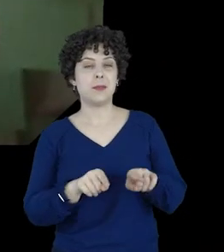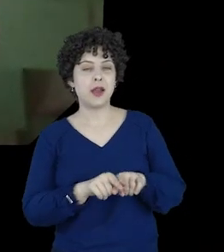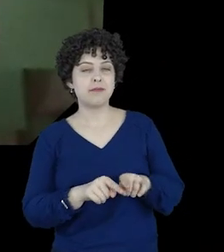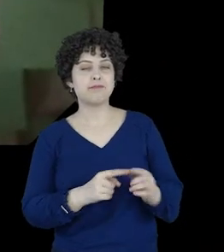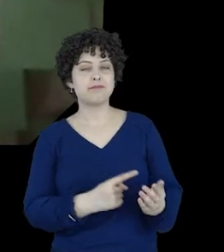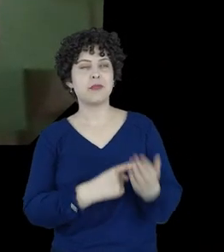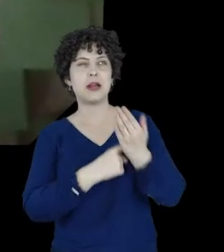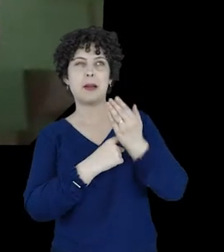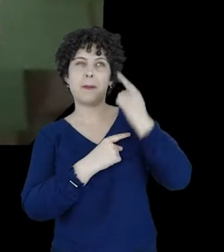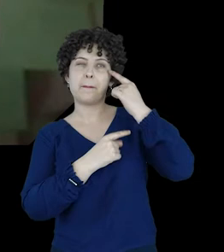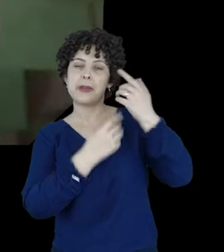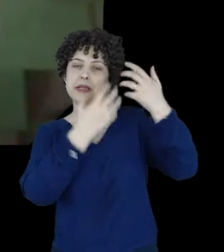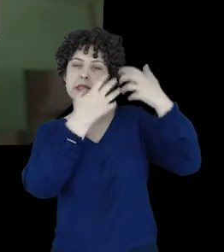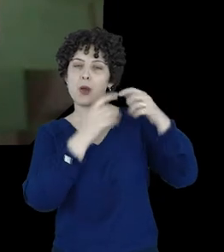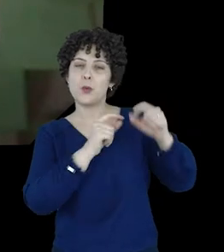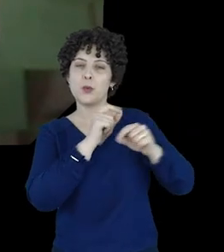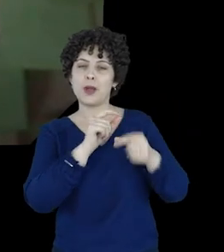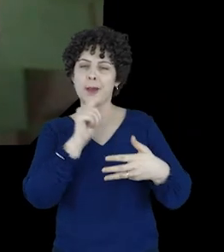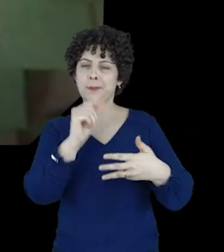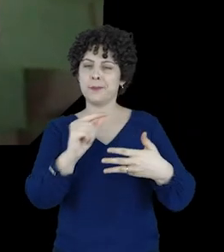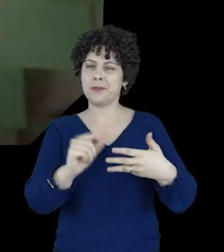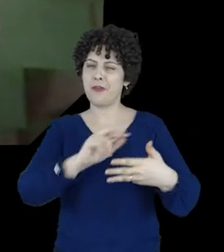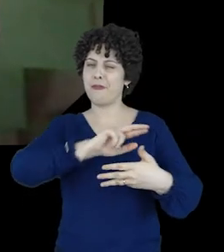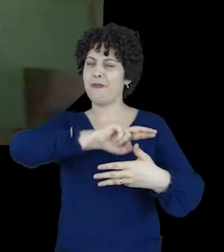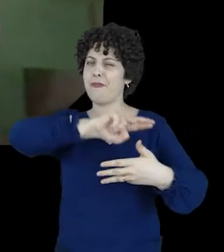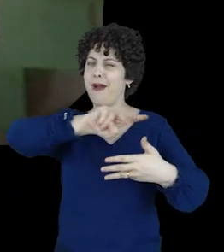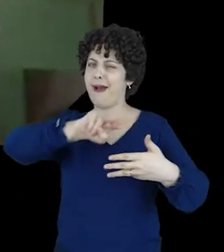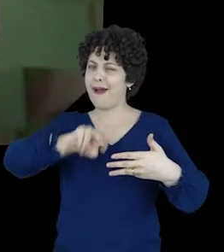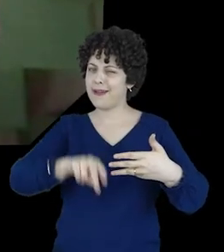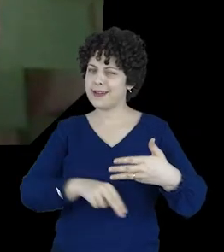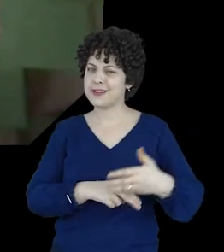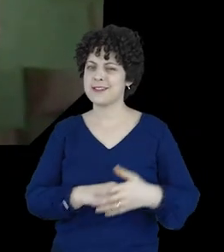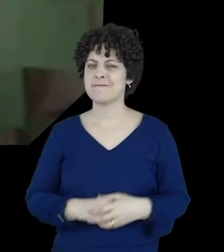isso também me faz pensar em várias questões.